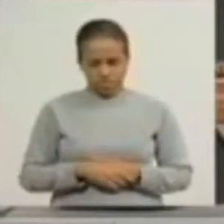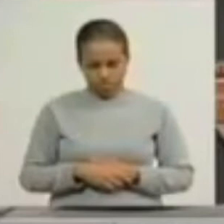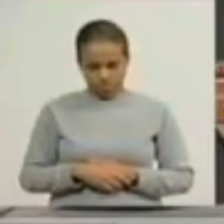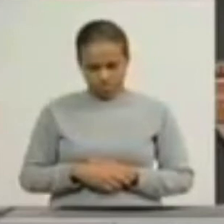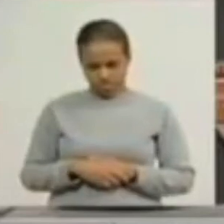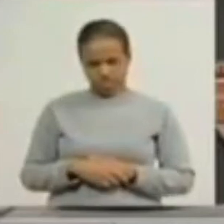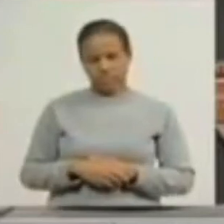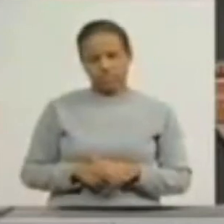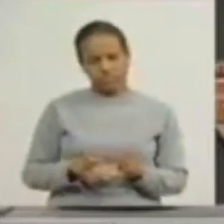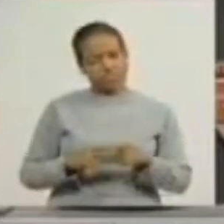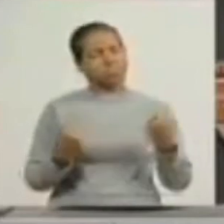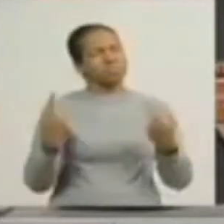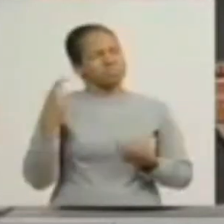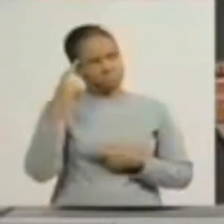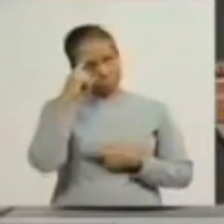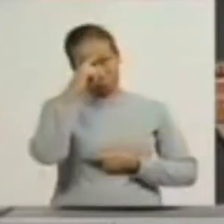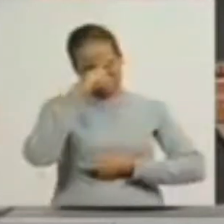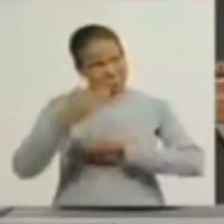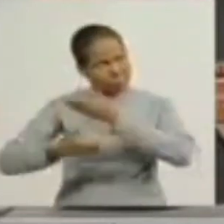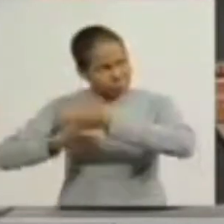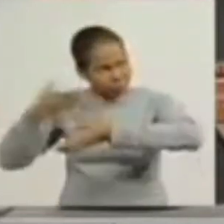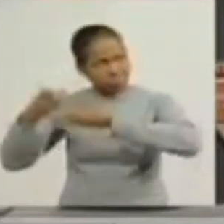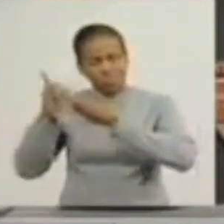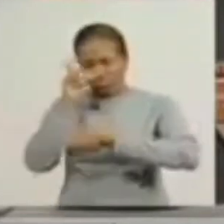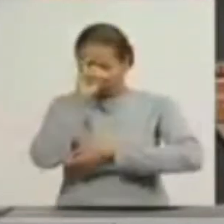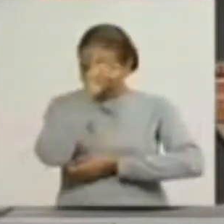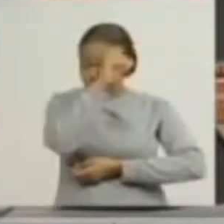mas está duro não está fácil não